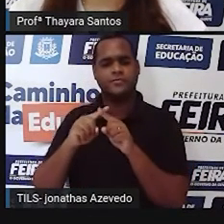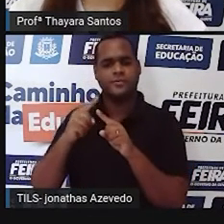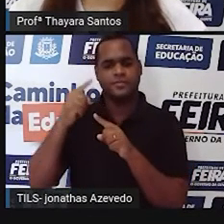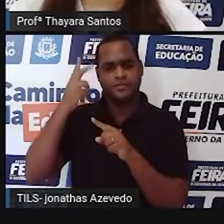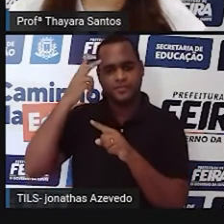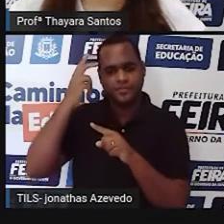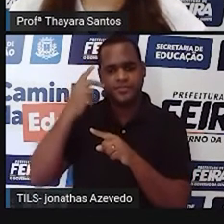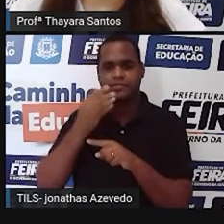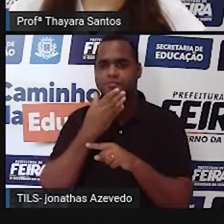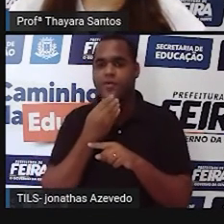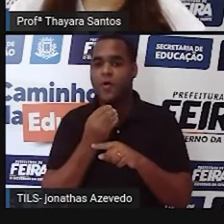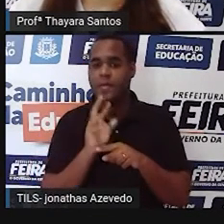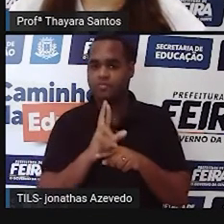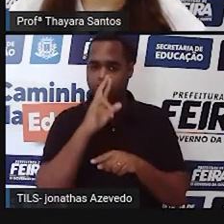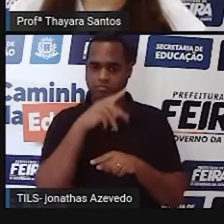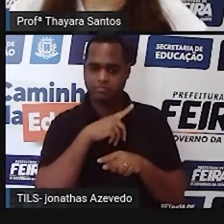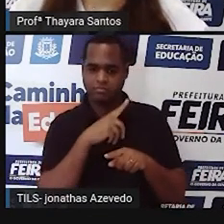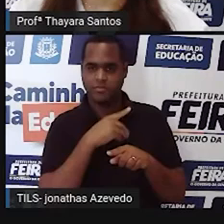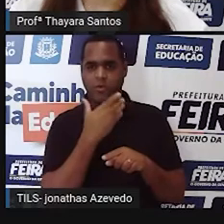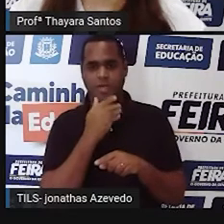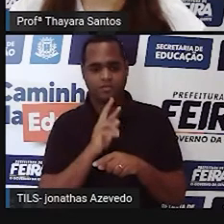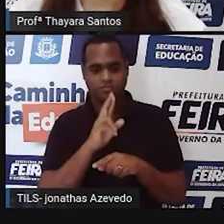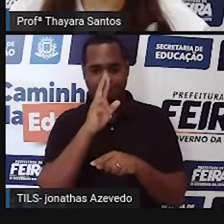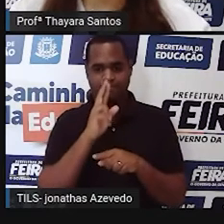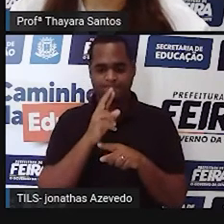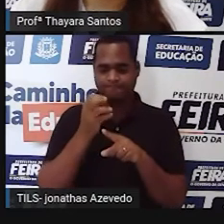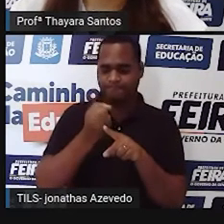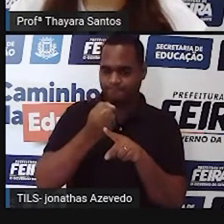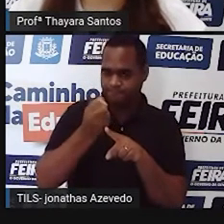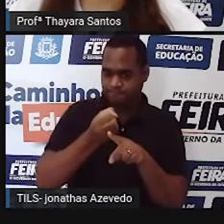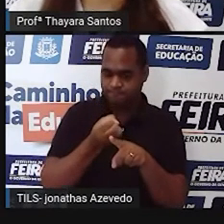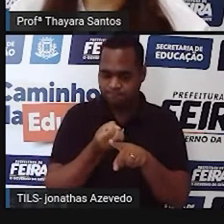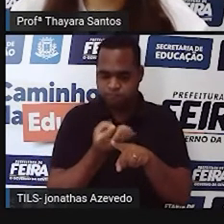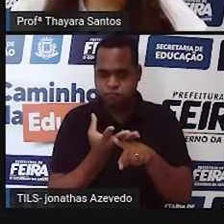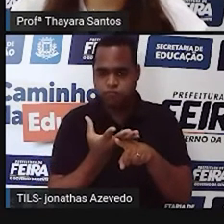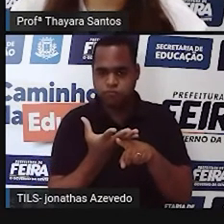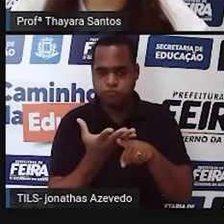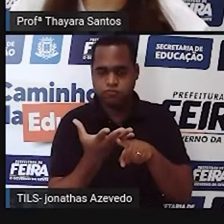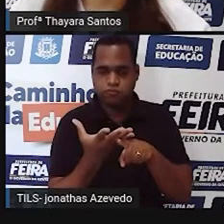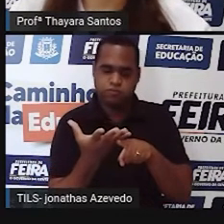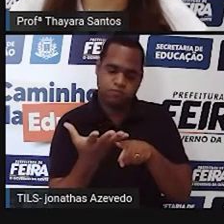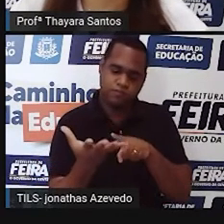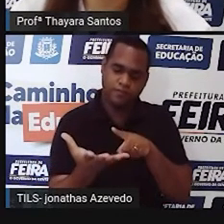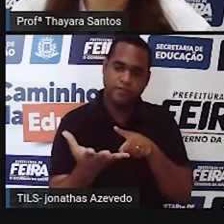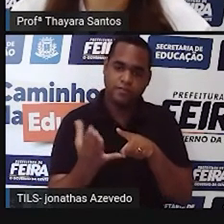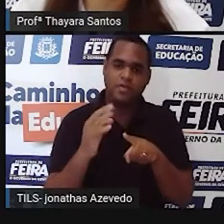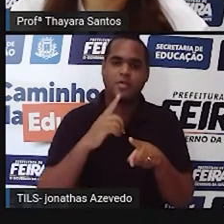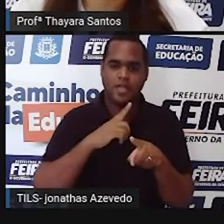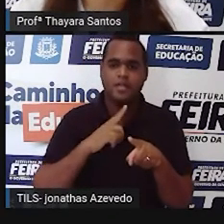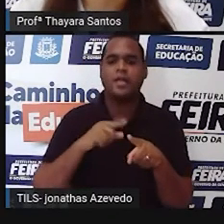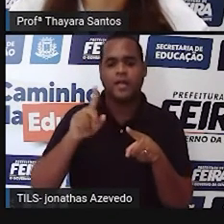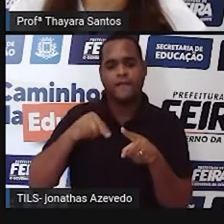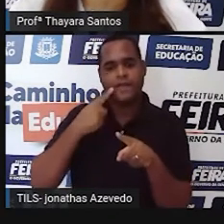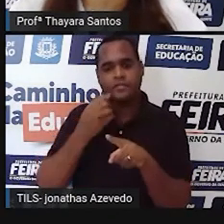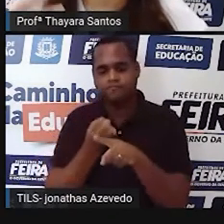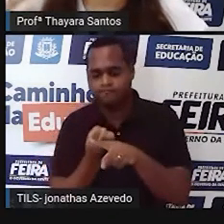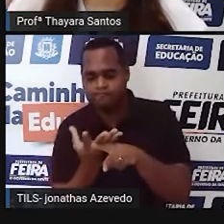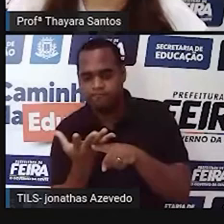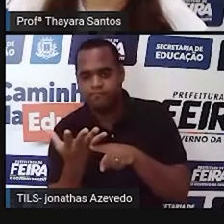Ejaculação é o processo no qual o homem vai expelir esse ejaculado. Vai colocar o sêmen para fora.